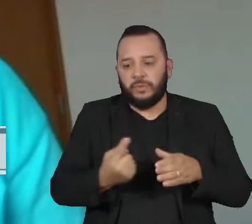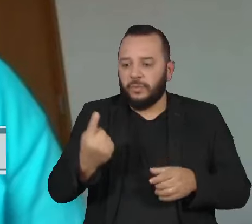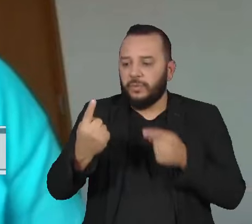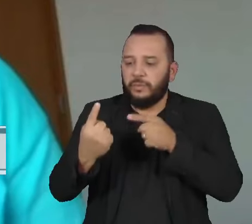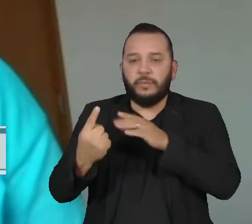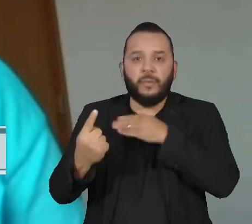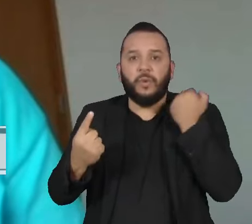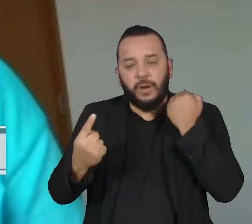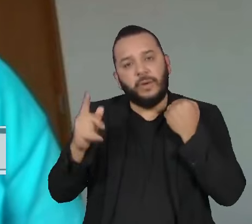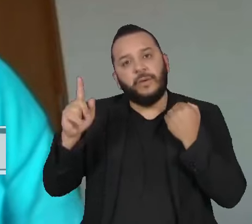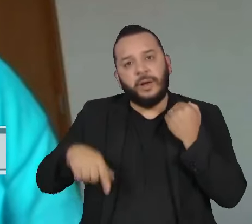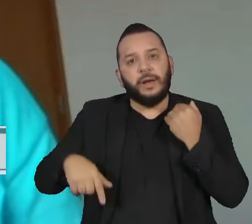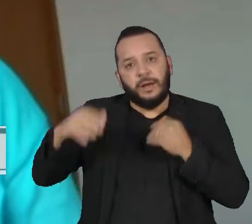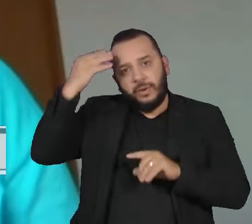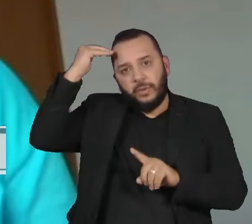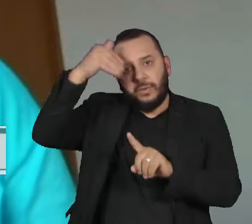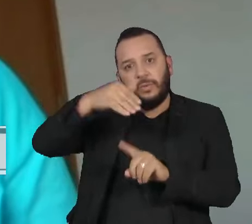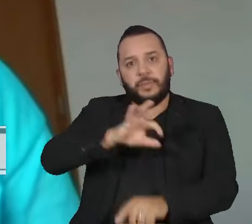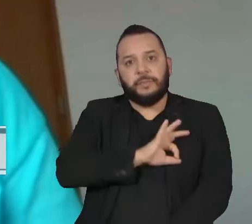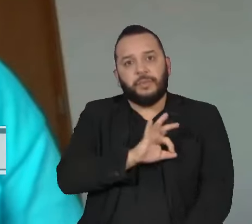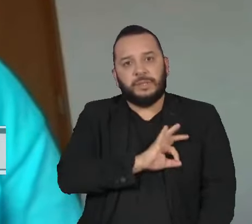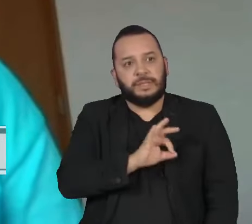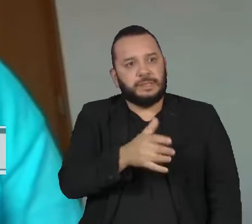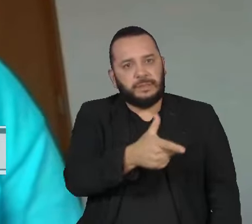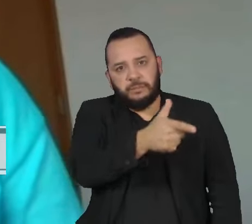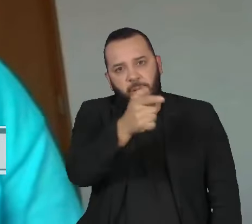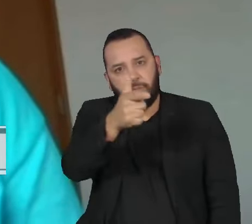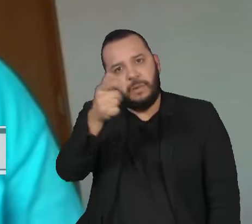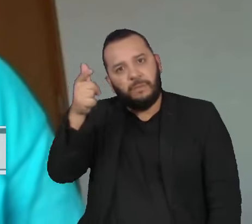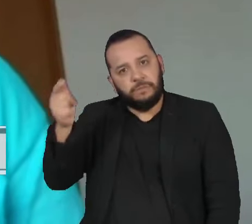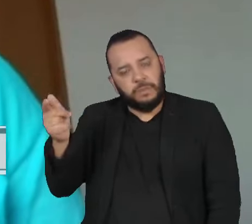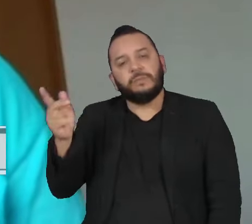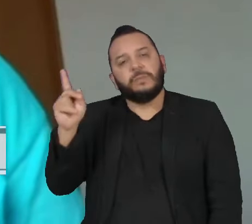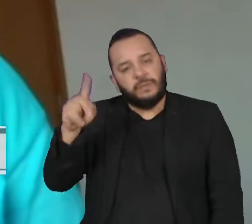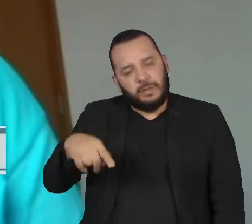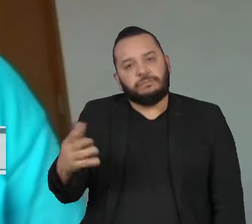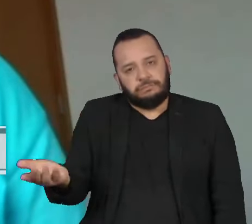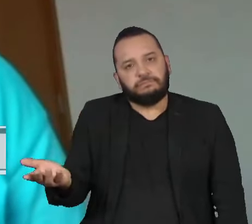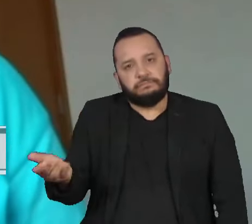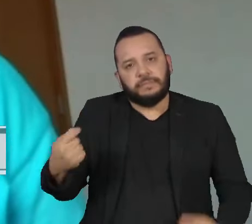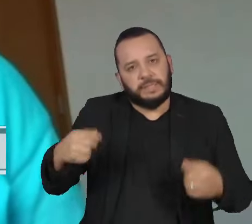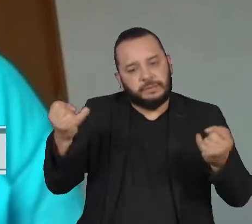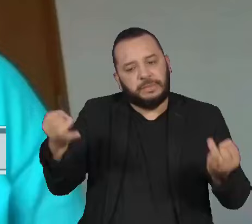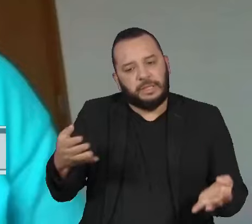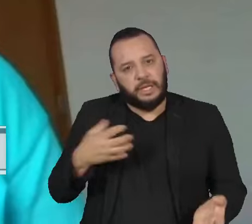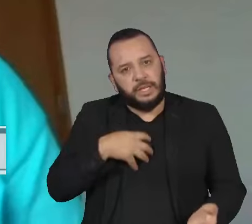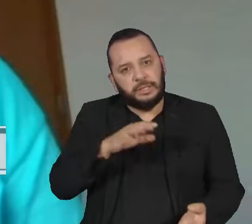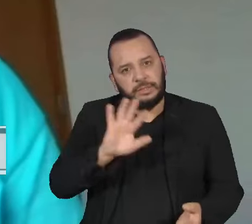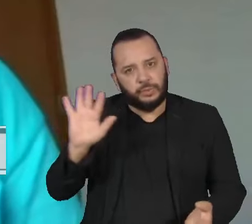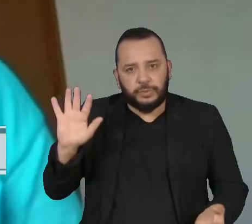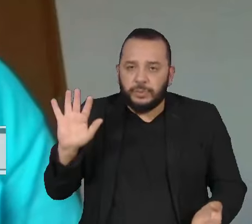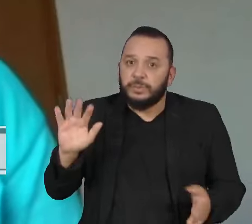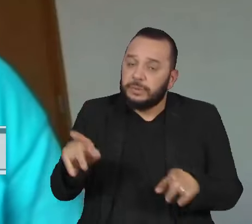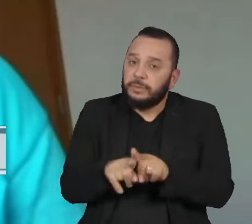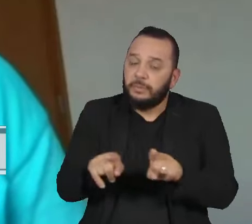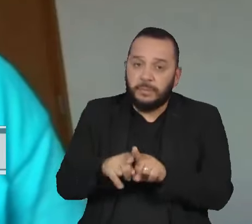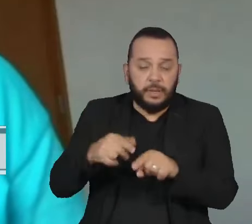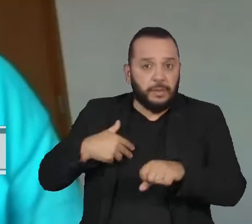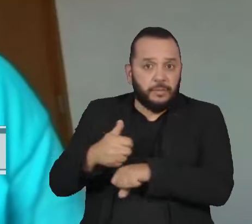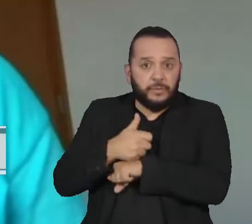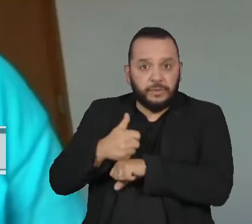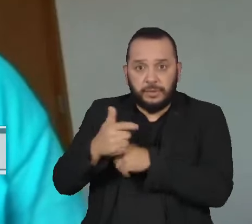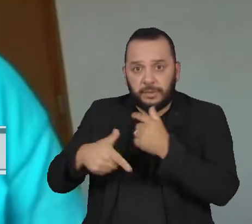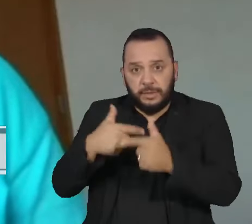morreram por mortes decorrentes de intervenção policial, a gente precisa falar sobre isso. E a gente precisa capacitar todos os profissionais